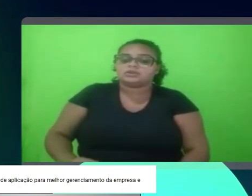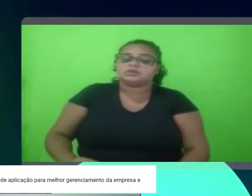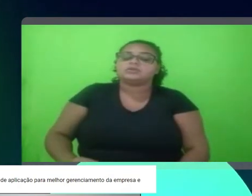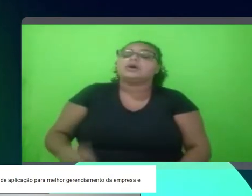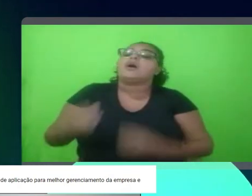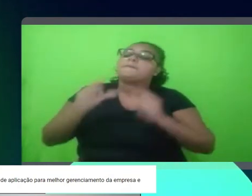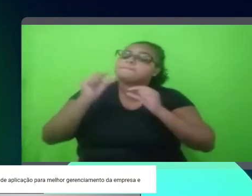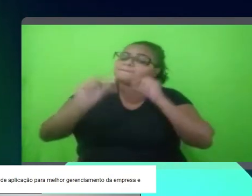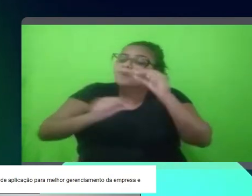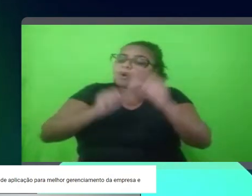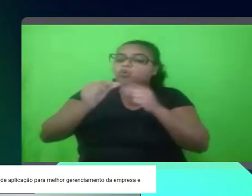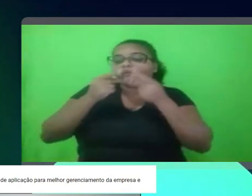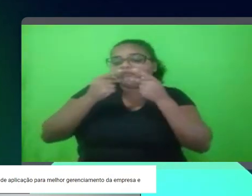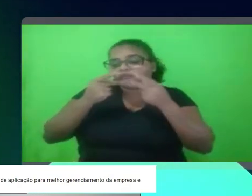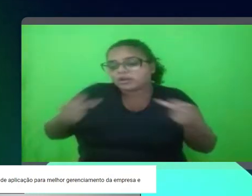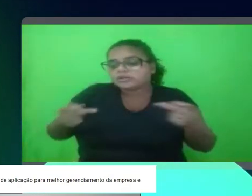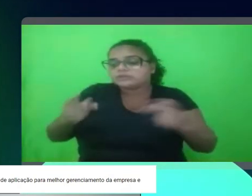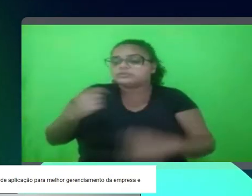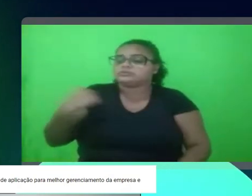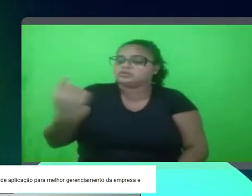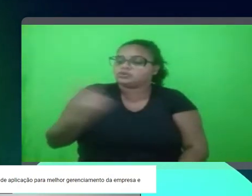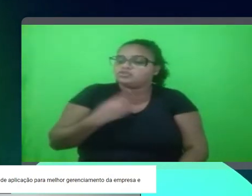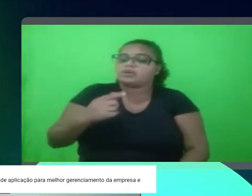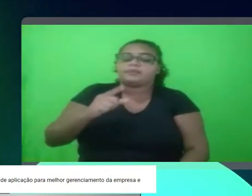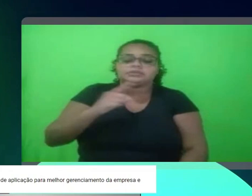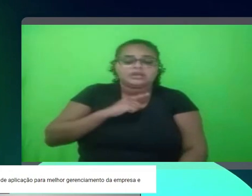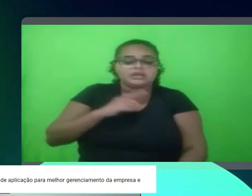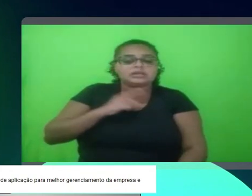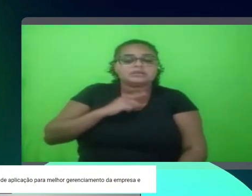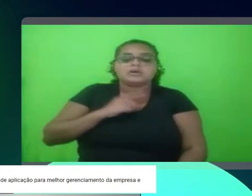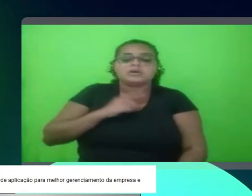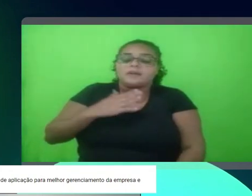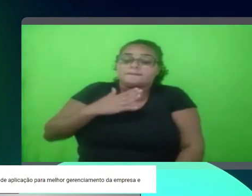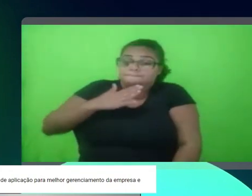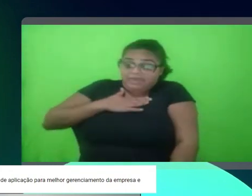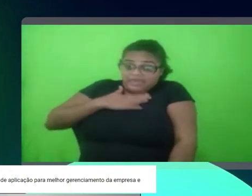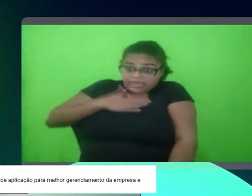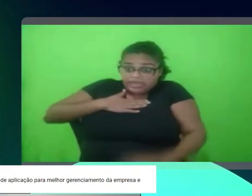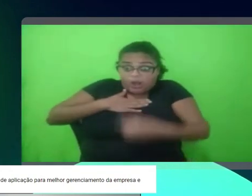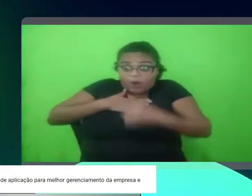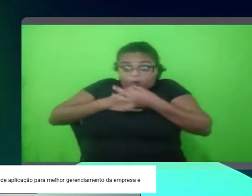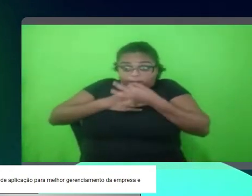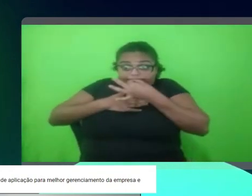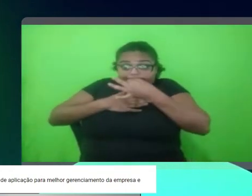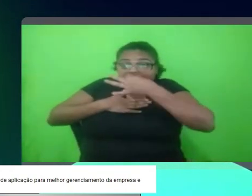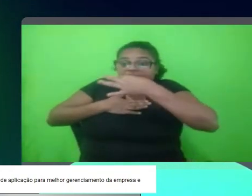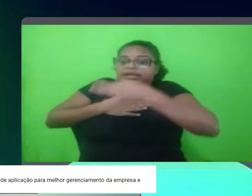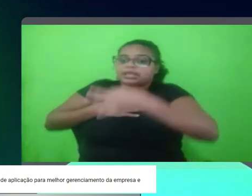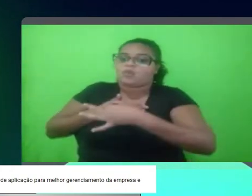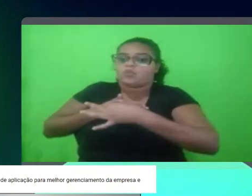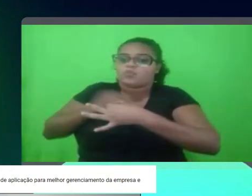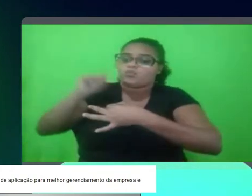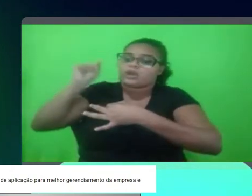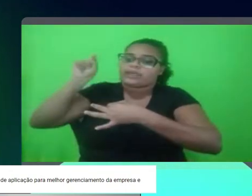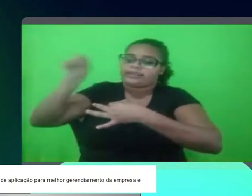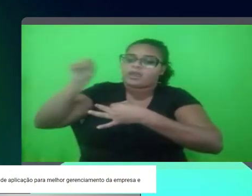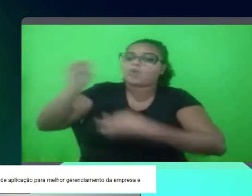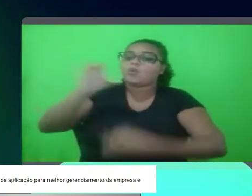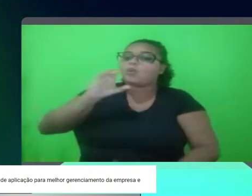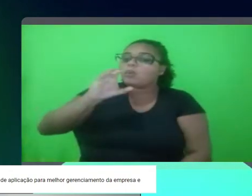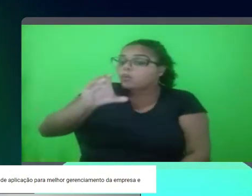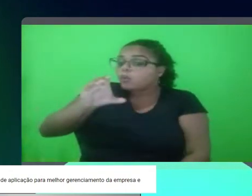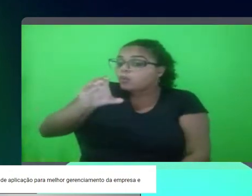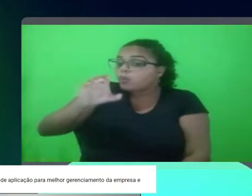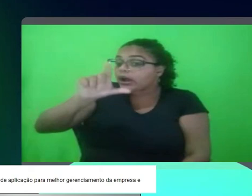eu acho que assim, é um pouco do que eu falei, né, a gente tem aqui, cara, não interessa a minha opinião, né, acho que quem importa é o cliente, é o que ele,